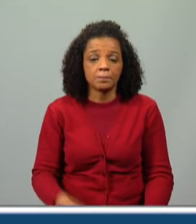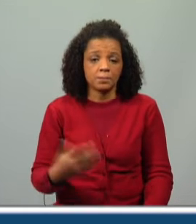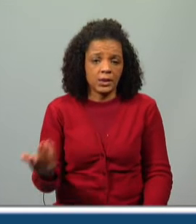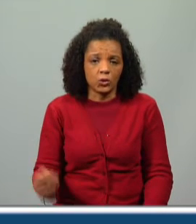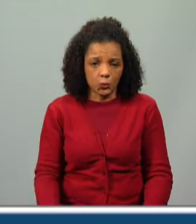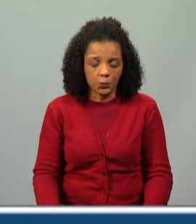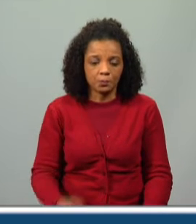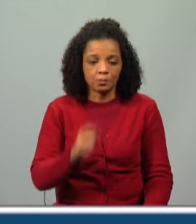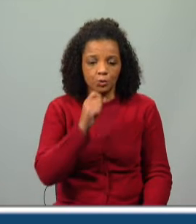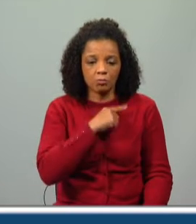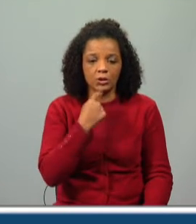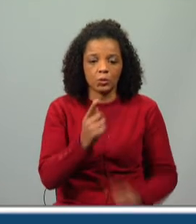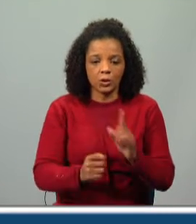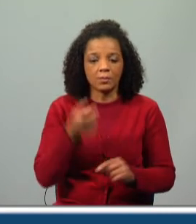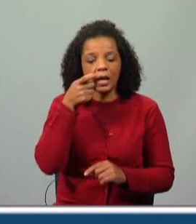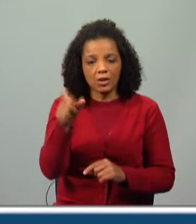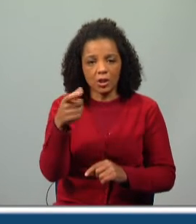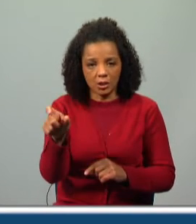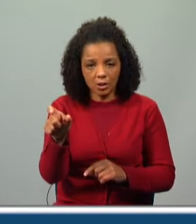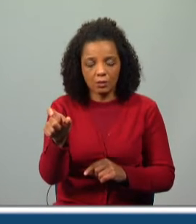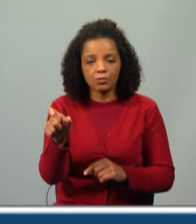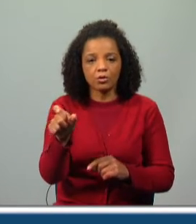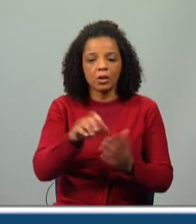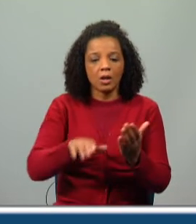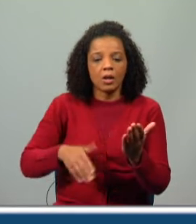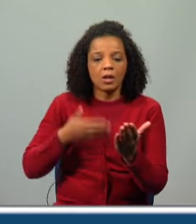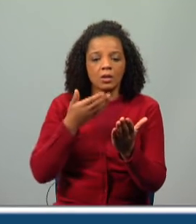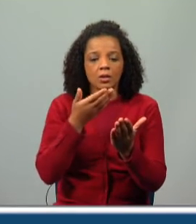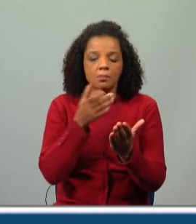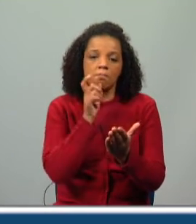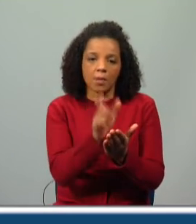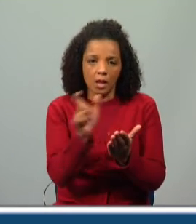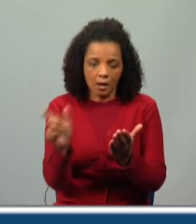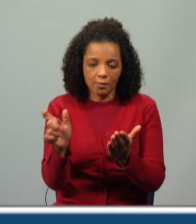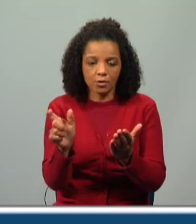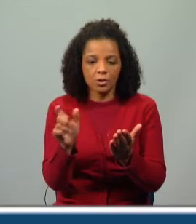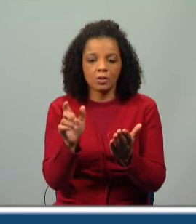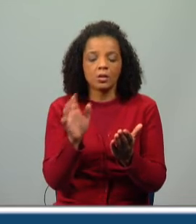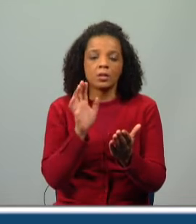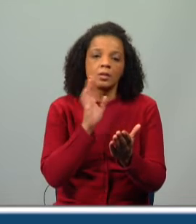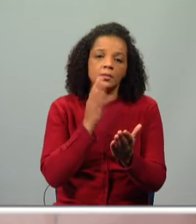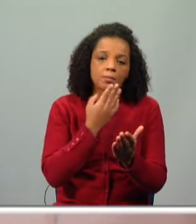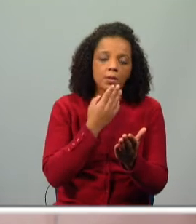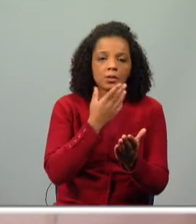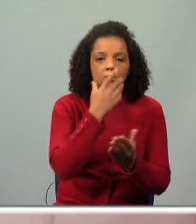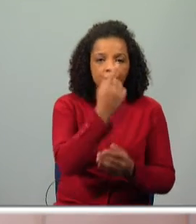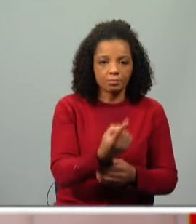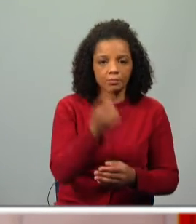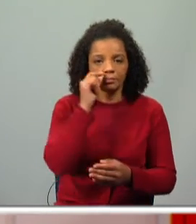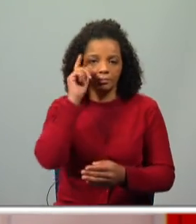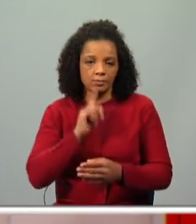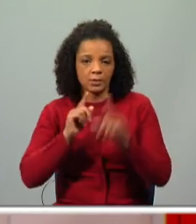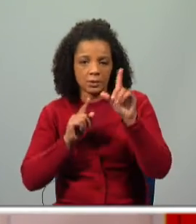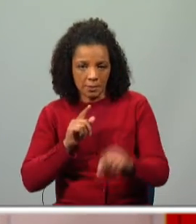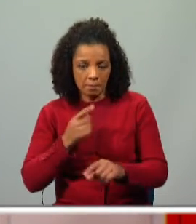isso. Podemos concluir que os adjetivos qualificativos são palavras que variam em género e em número. Também, porque se